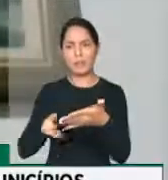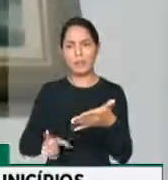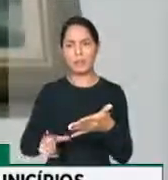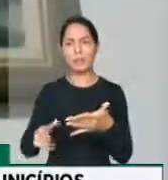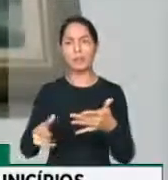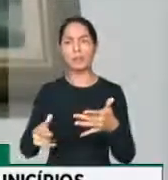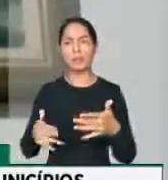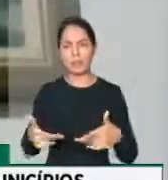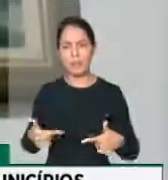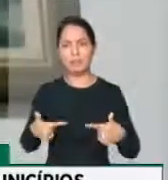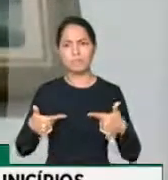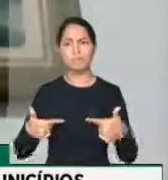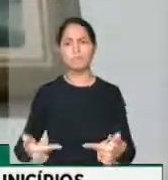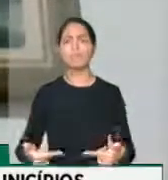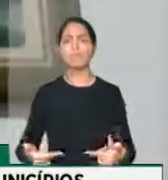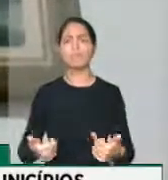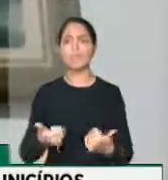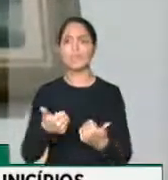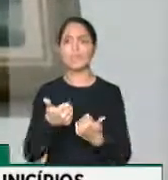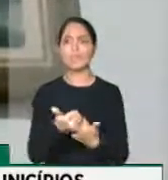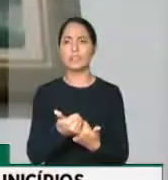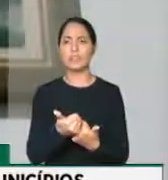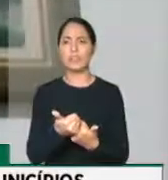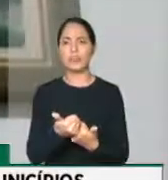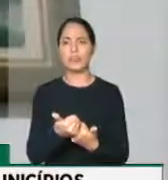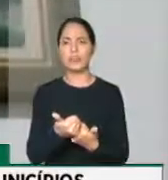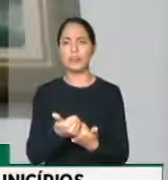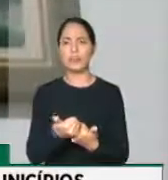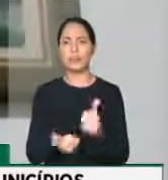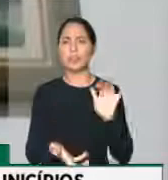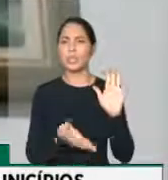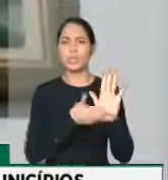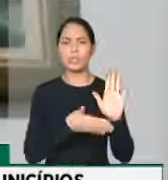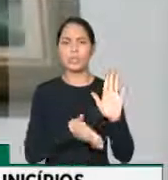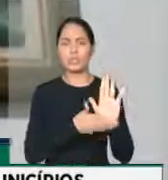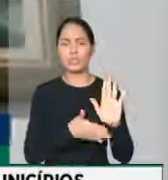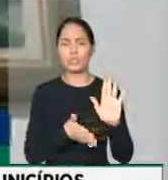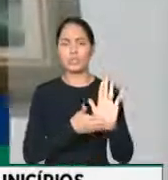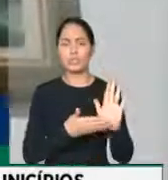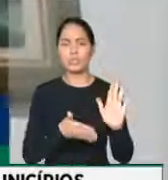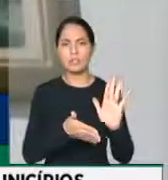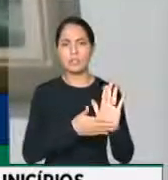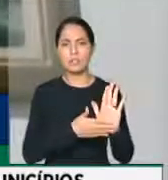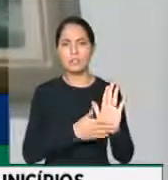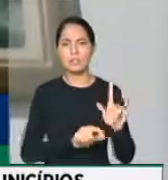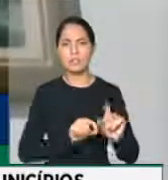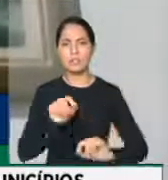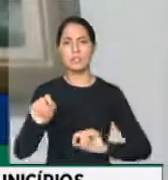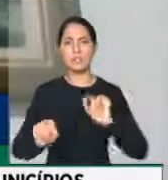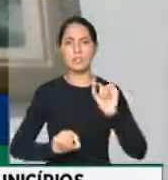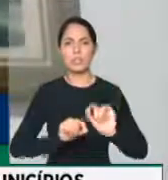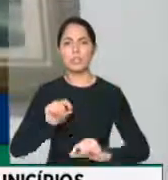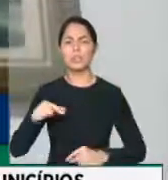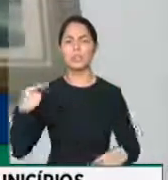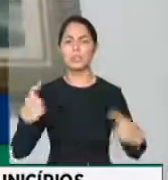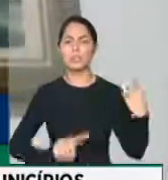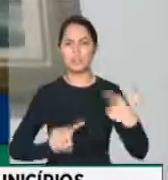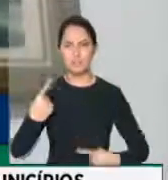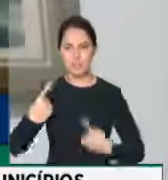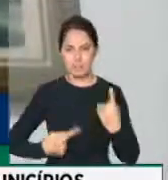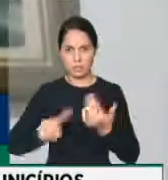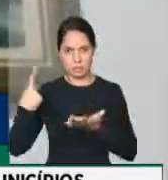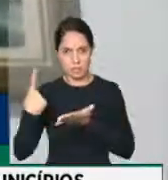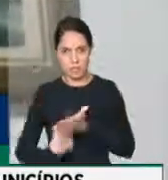disposição de construir uma proposta mediante um debate, desse acordo,